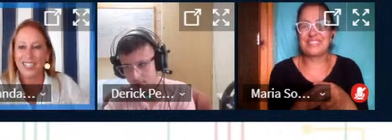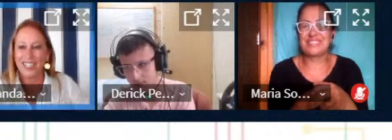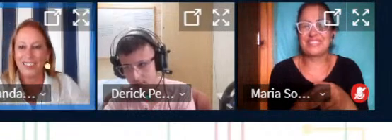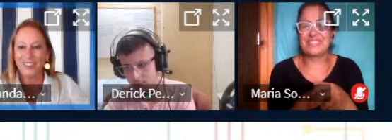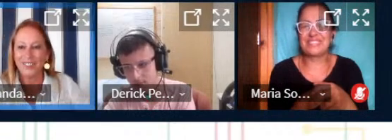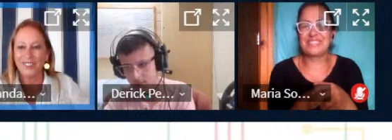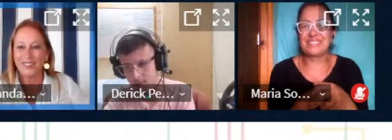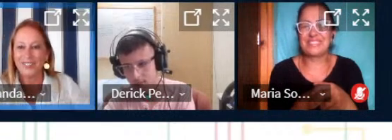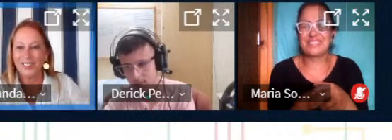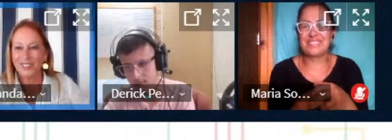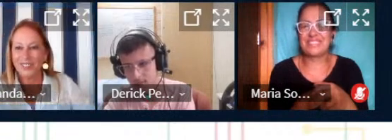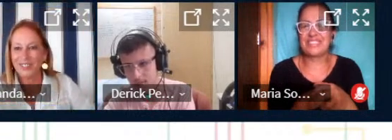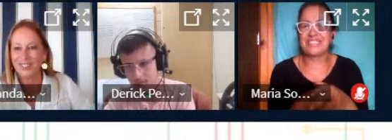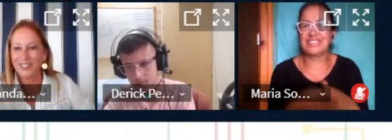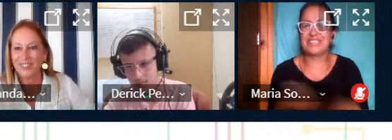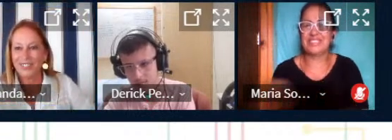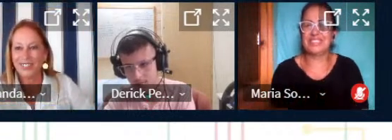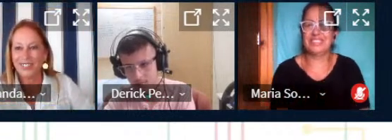Luciano?